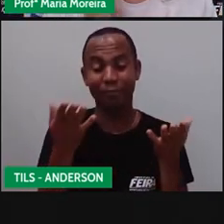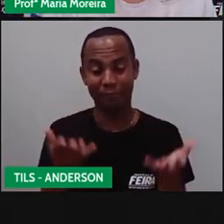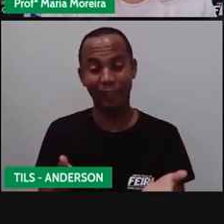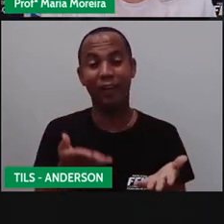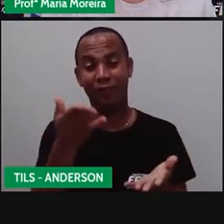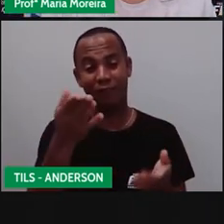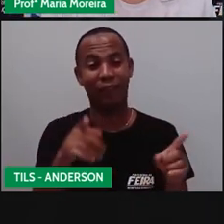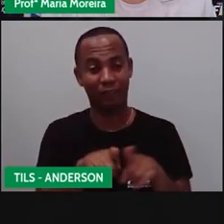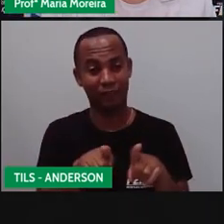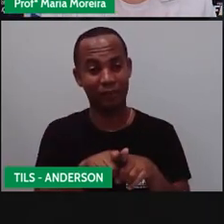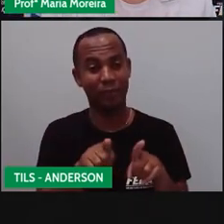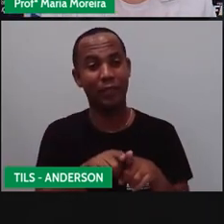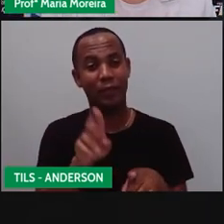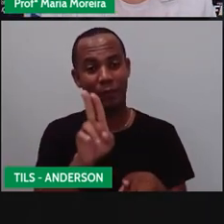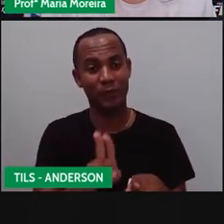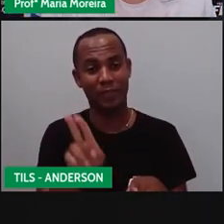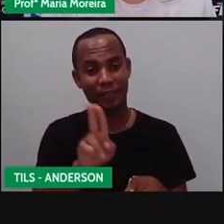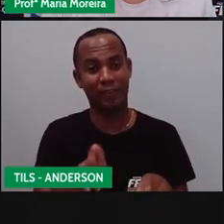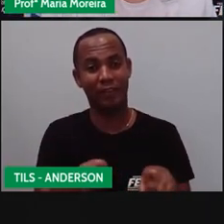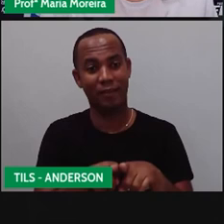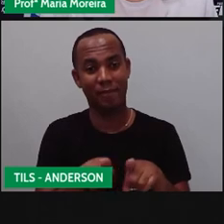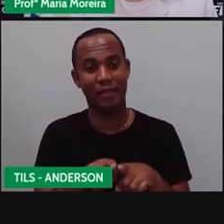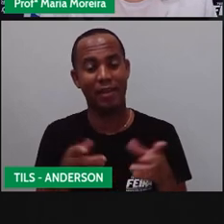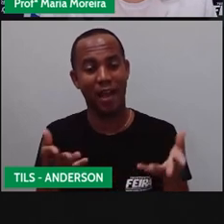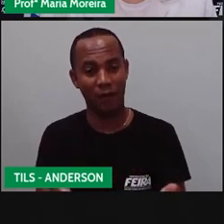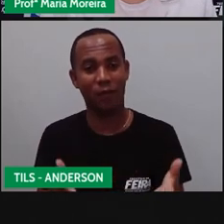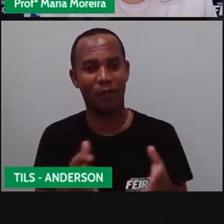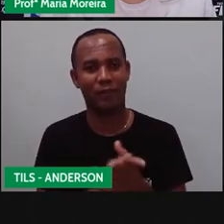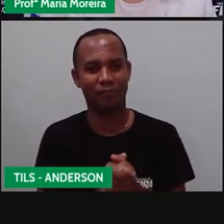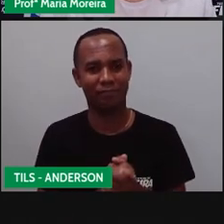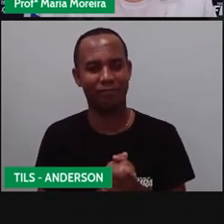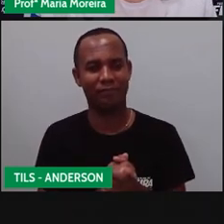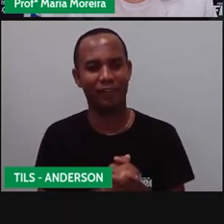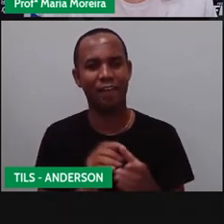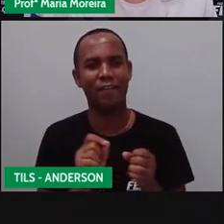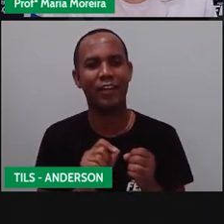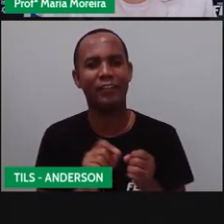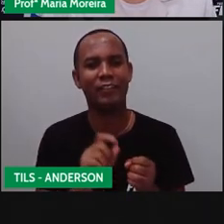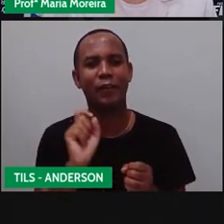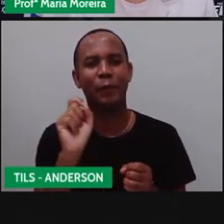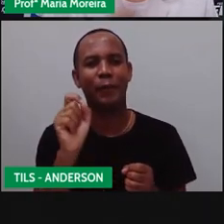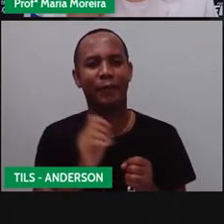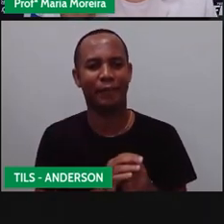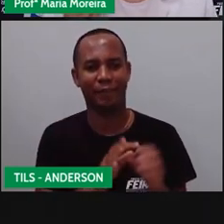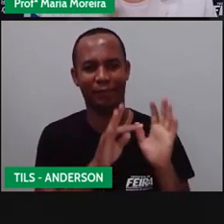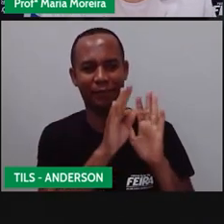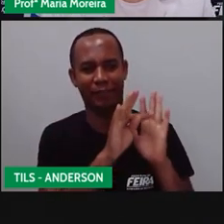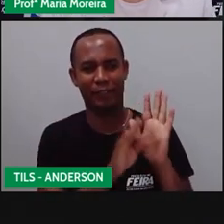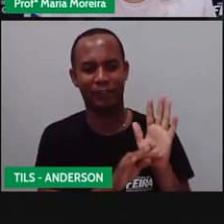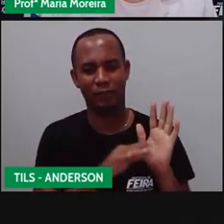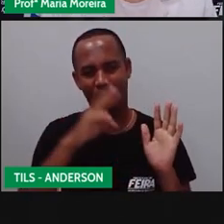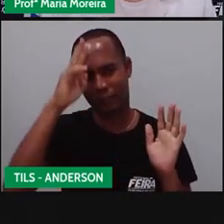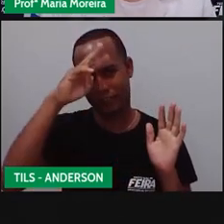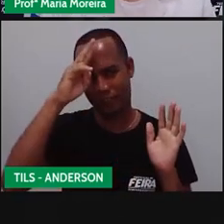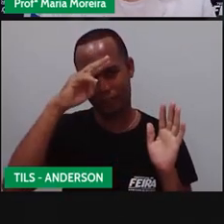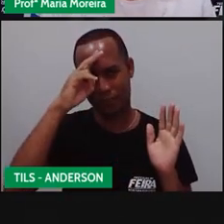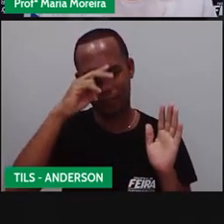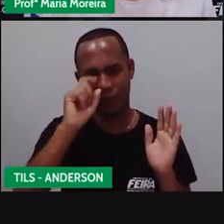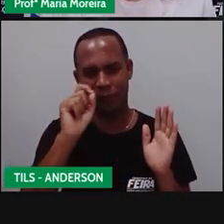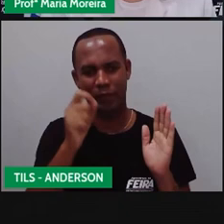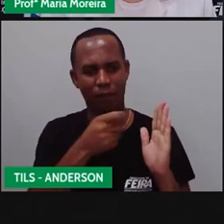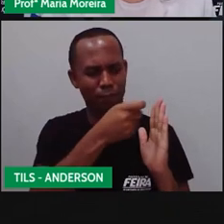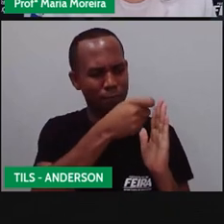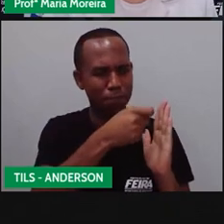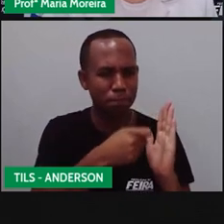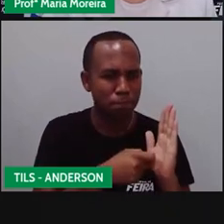você pode, inclusive, utilizar aquele livro nesse momento agora para fazer o quê? Esse texto. Lembre-se de fazer o rascunho,